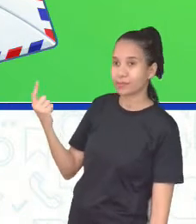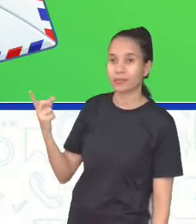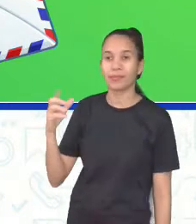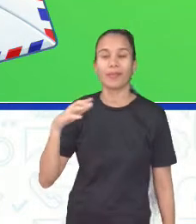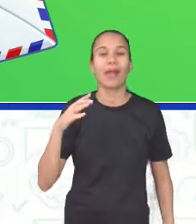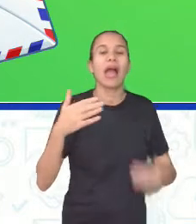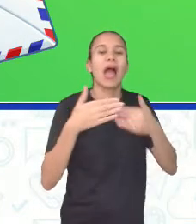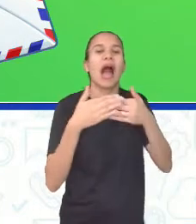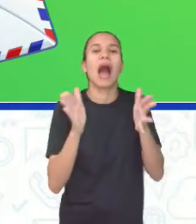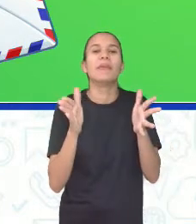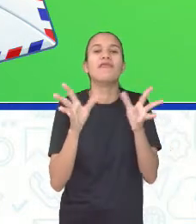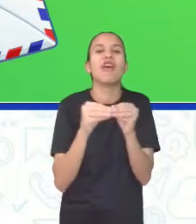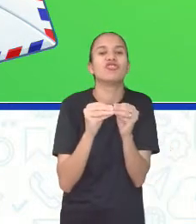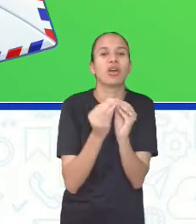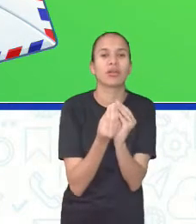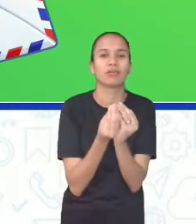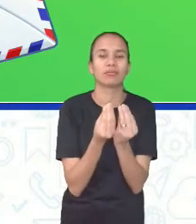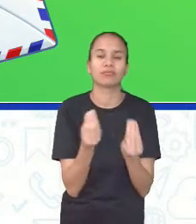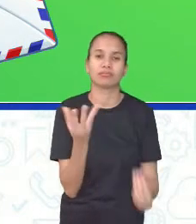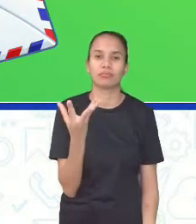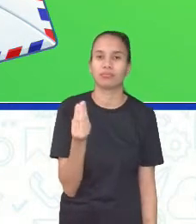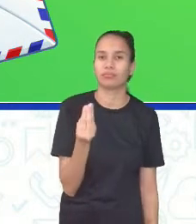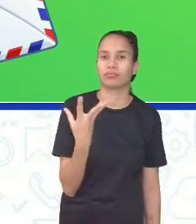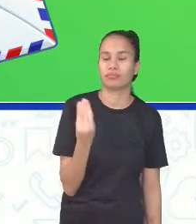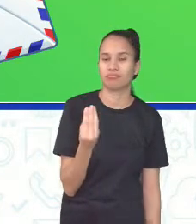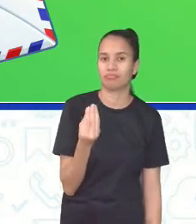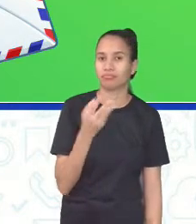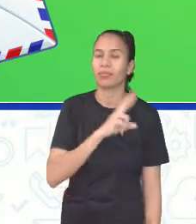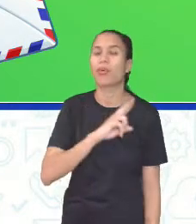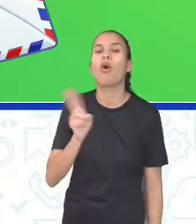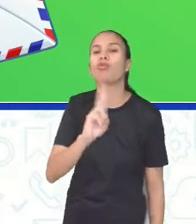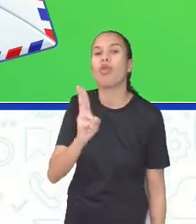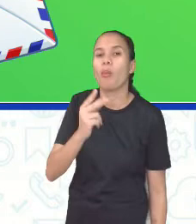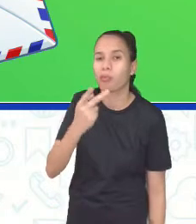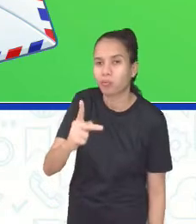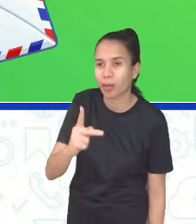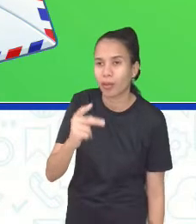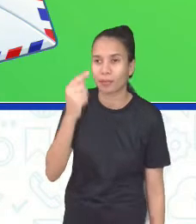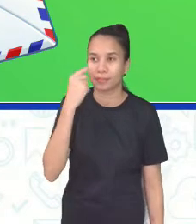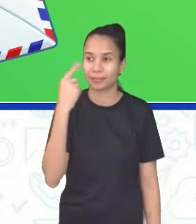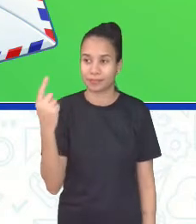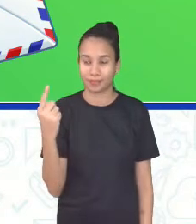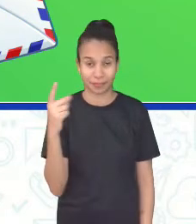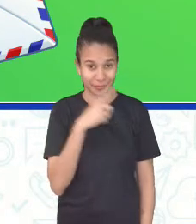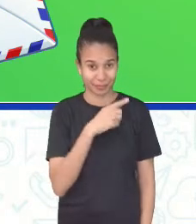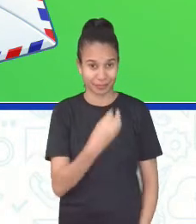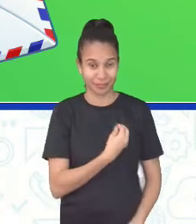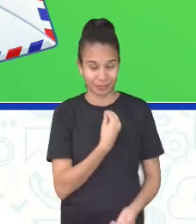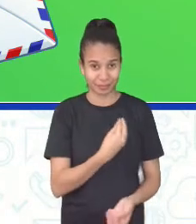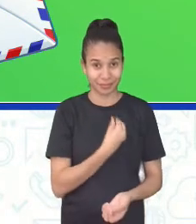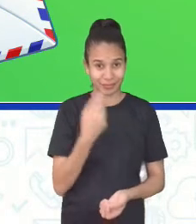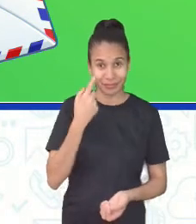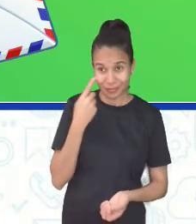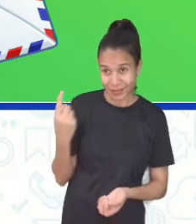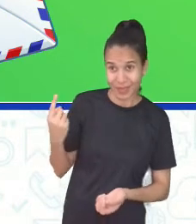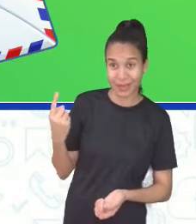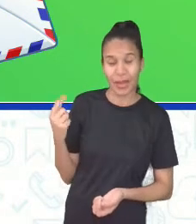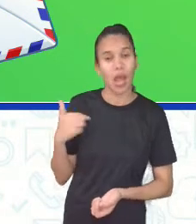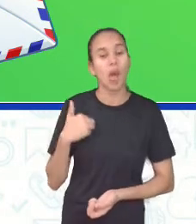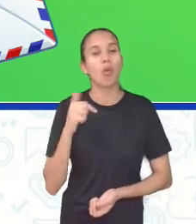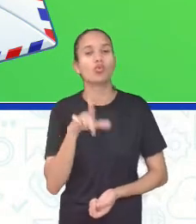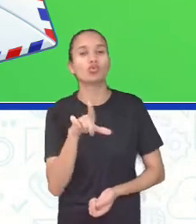nome de Abre e Fecha. E vocês, como é que chama esse brinquedo? E aqui na minha mão eu tenho um que eu